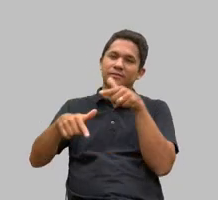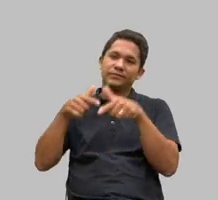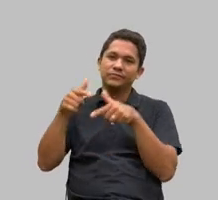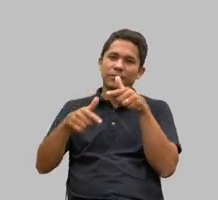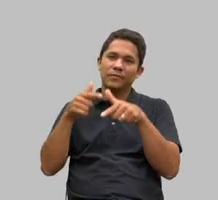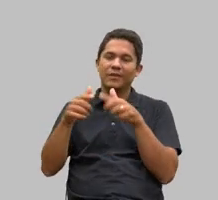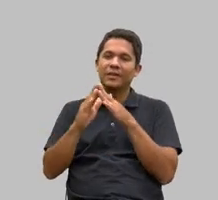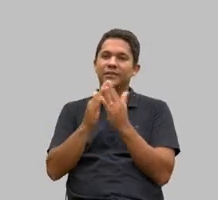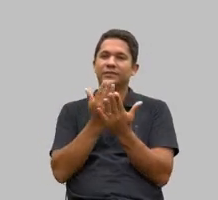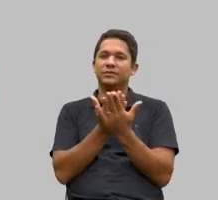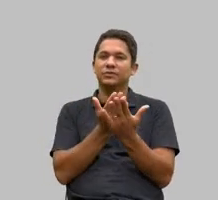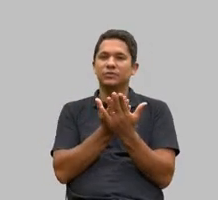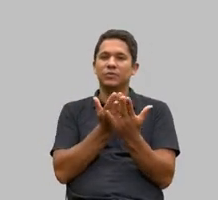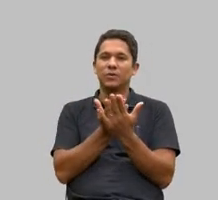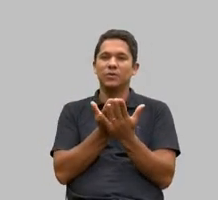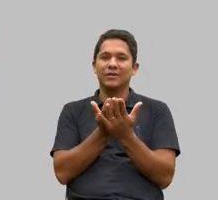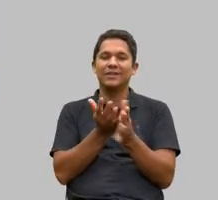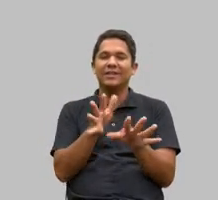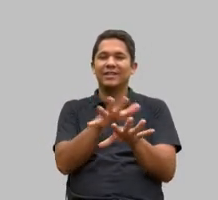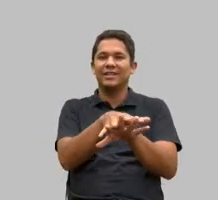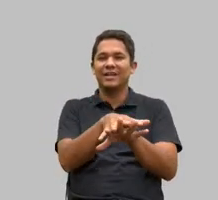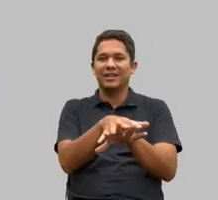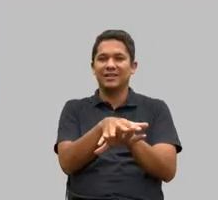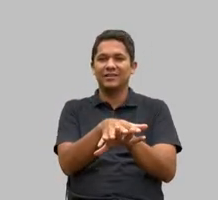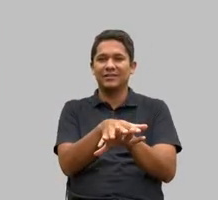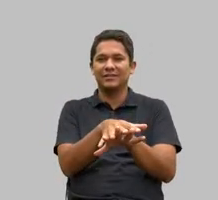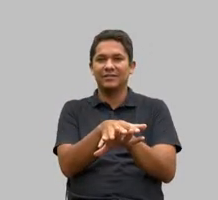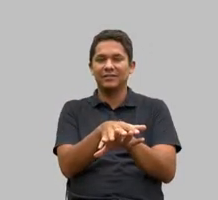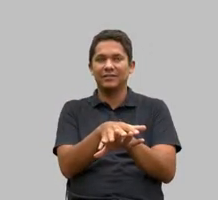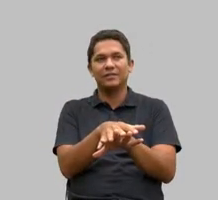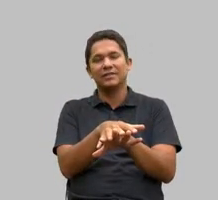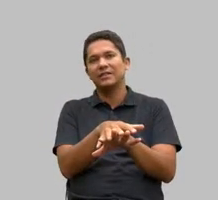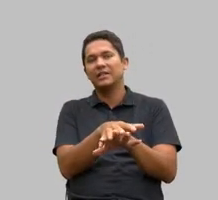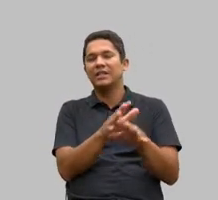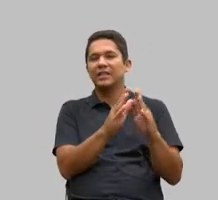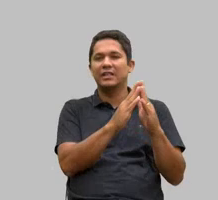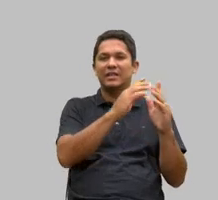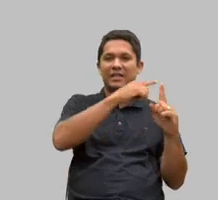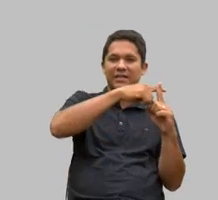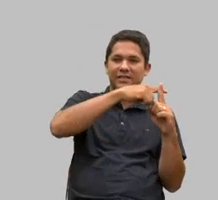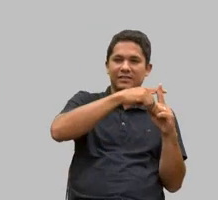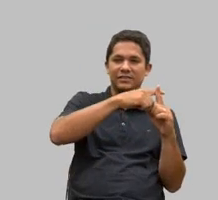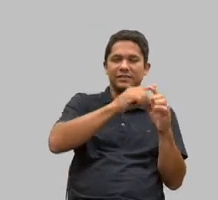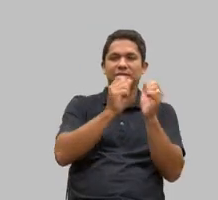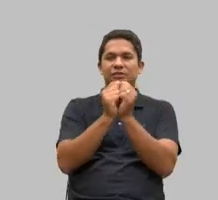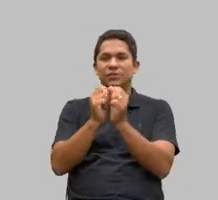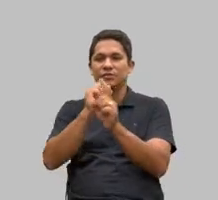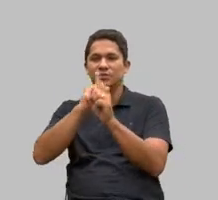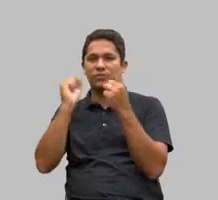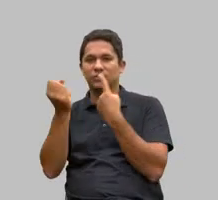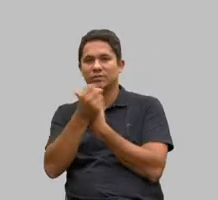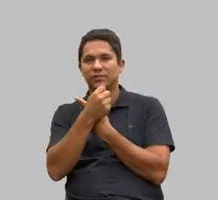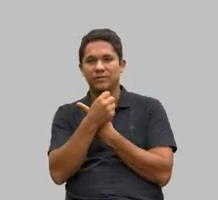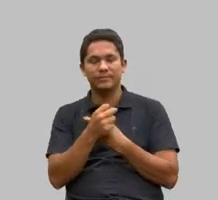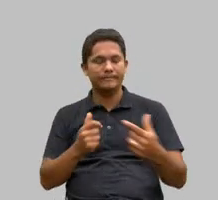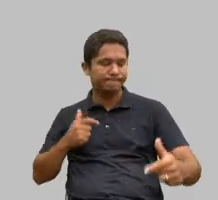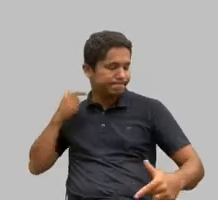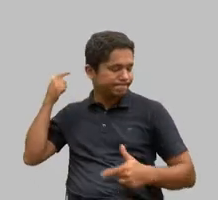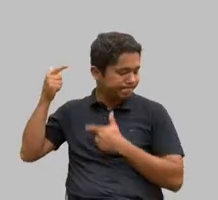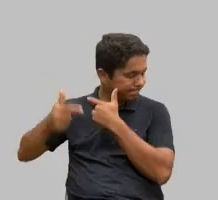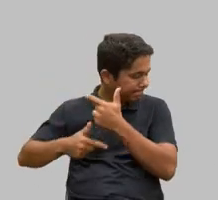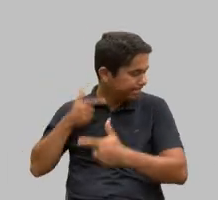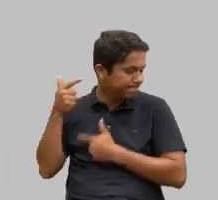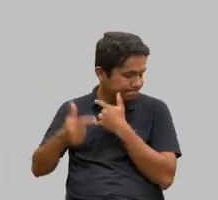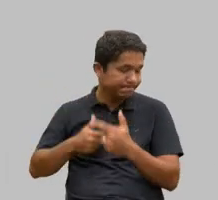escola integrada igreja sociedade gente foi um trabalho maravilhoso